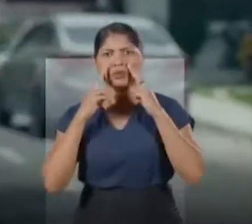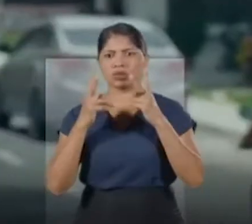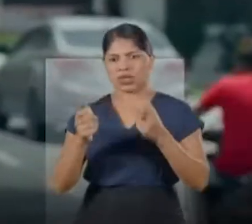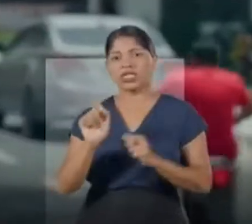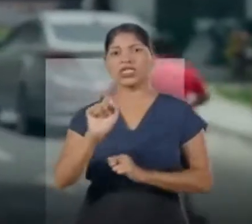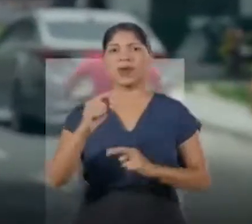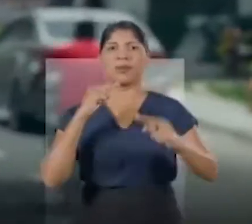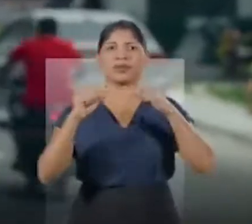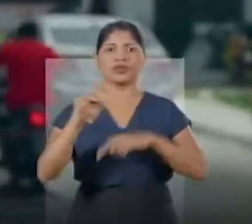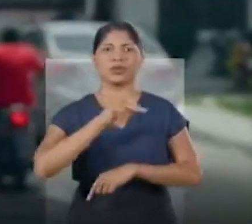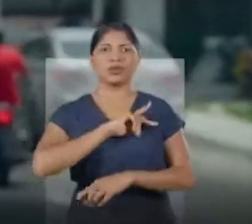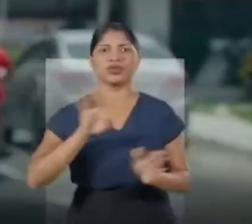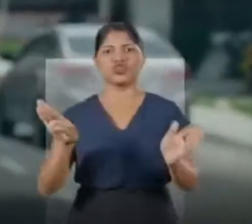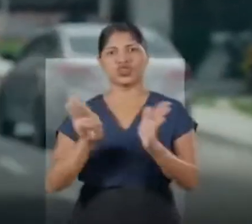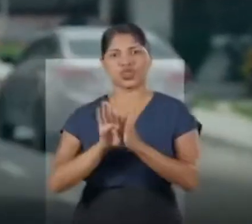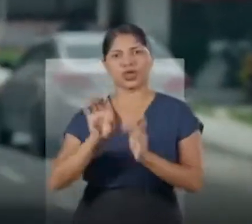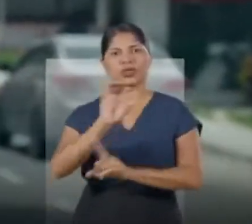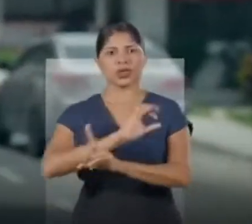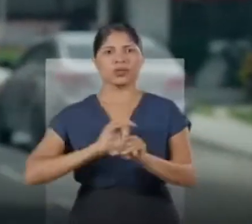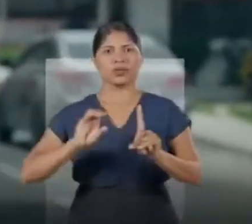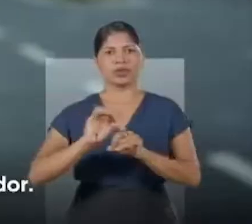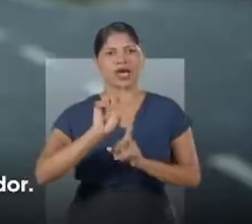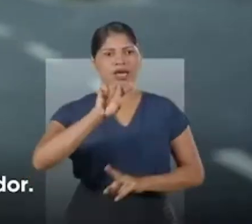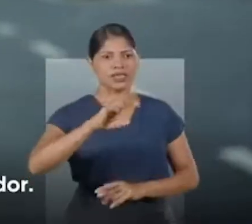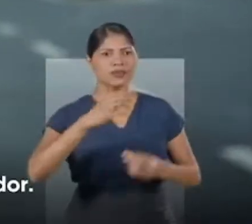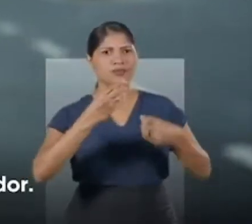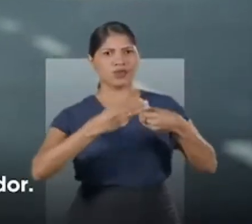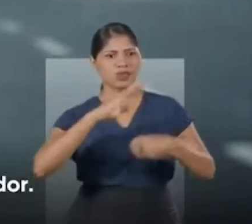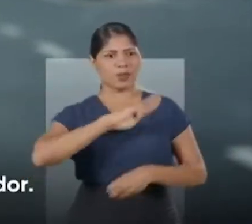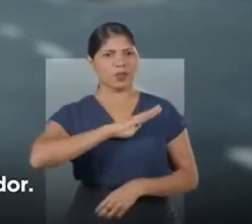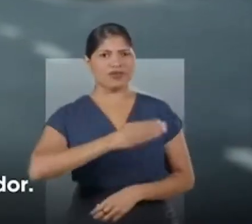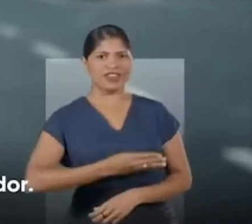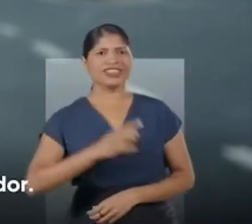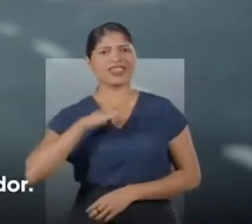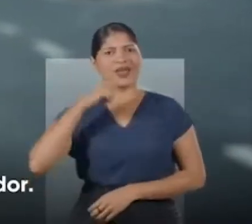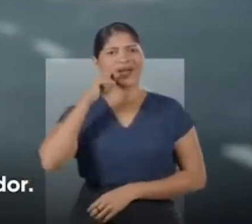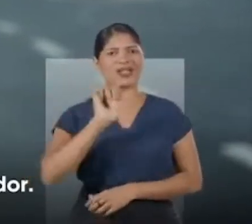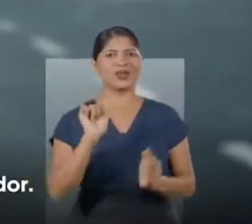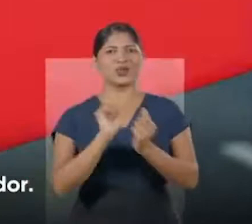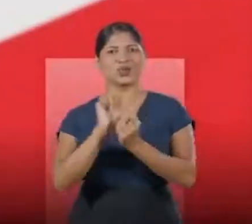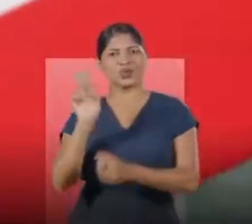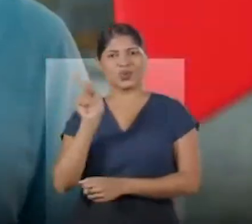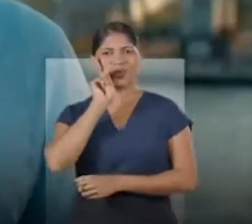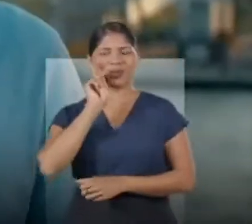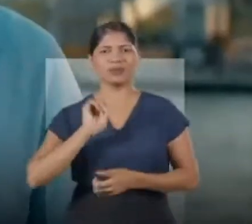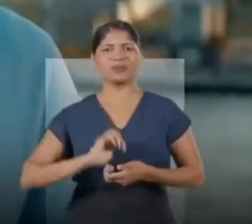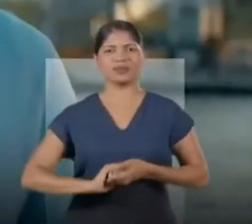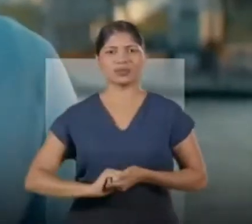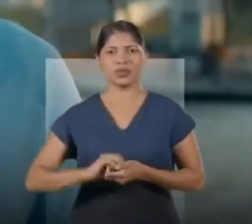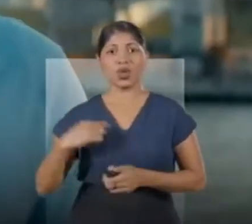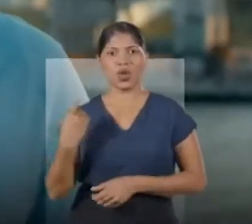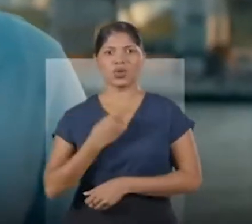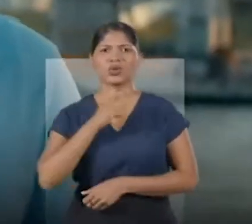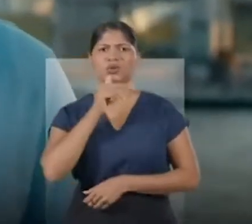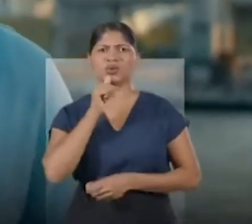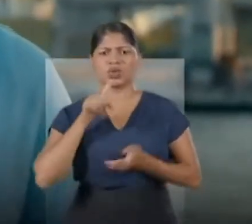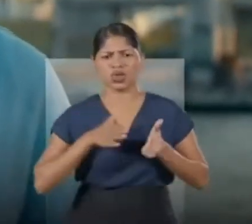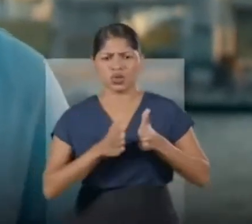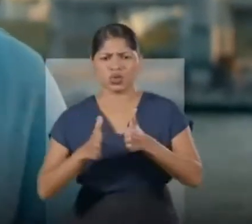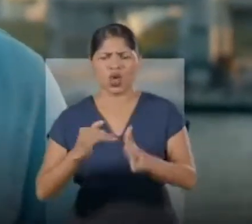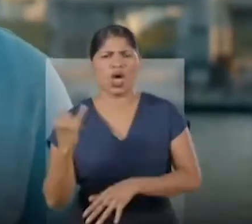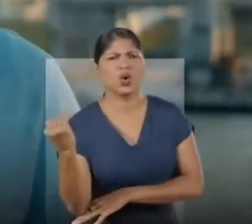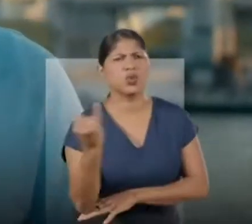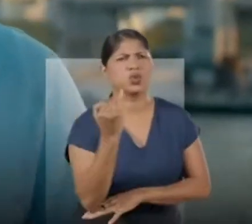observar que políticas públicas estão chegando de fato na comunidade. E aqui em breve a gente só tem a ganhar com esse governador. Os nossos rios têm uma